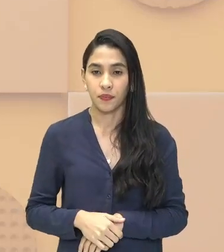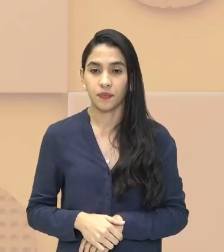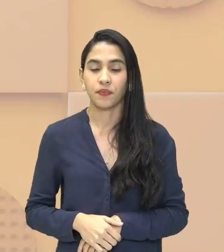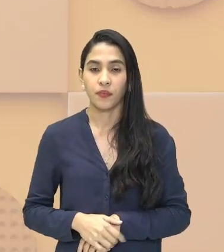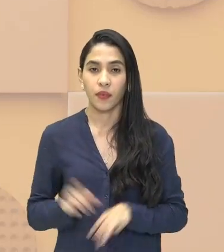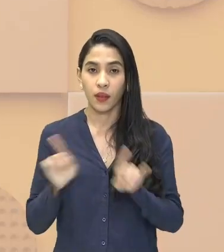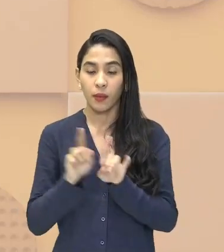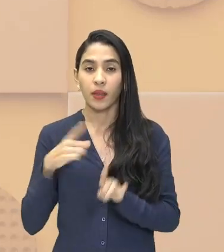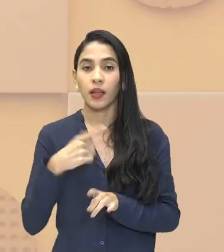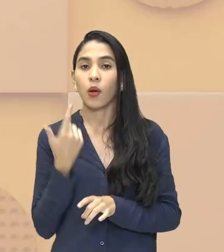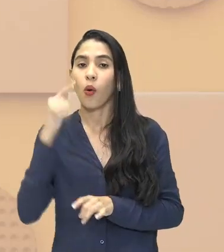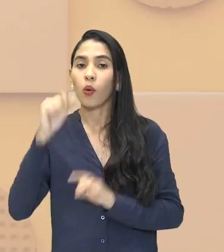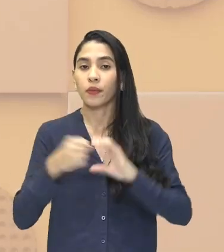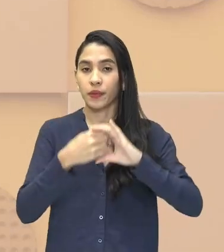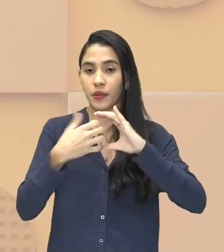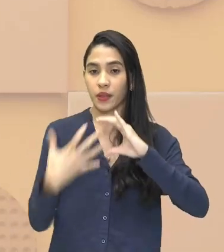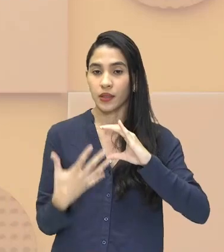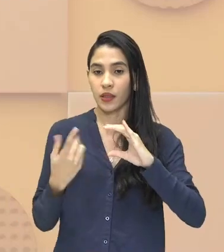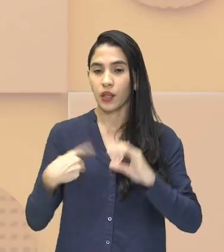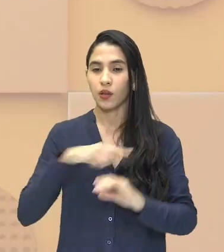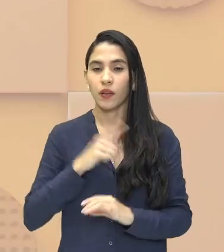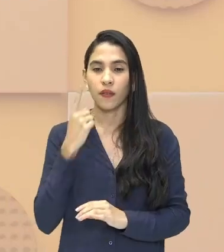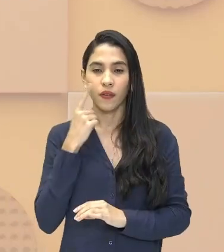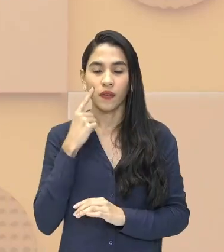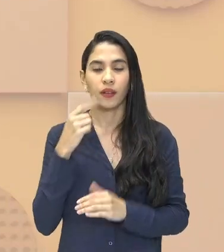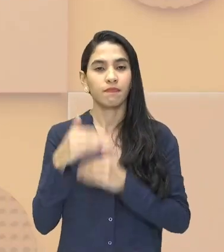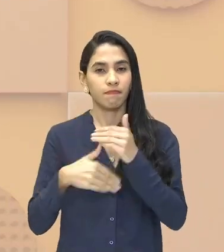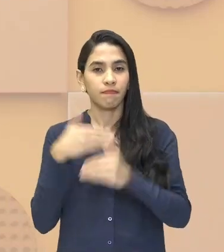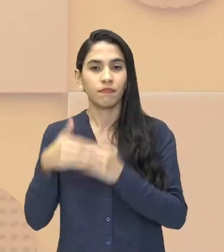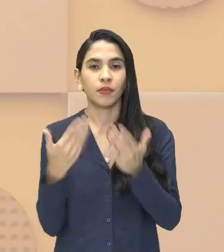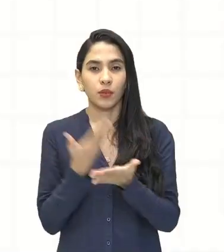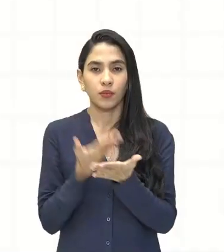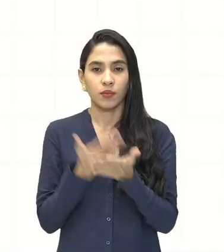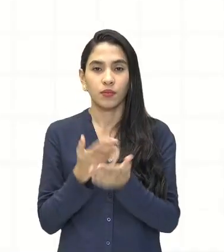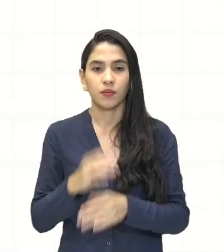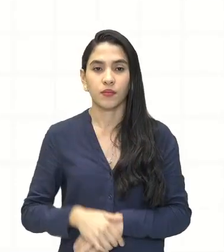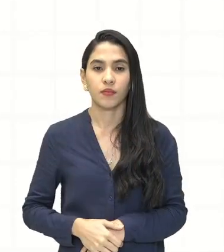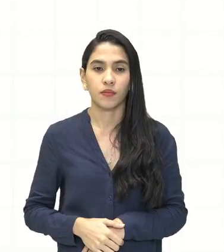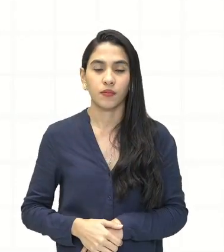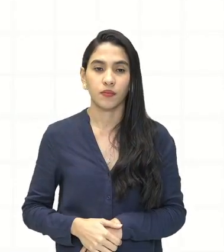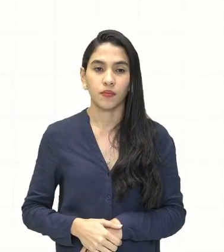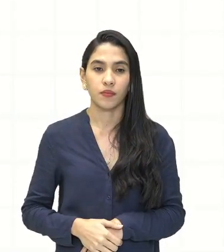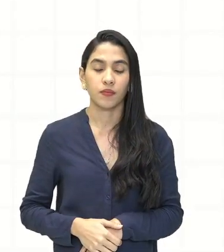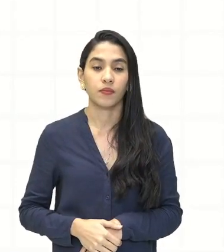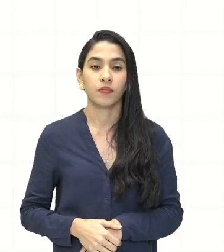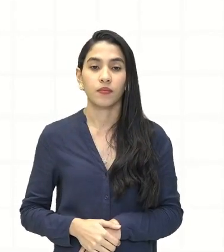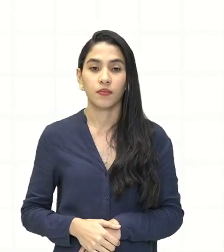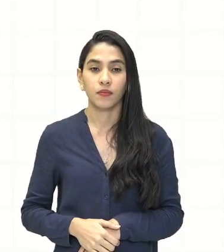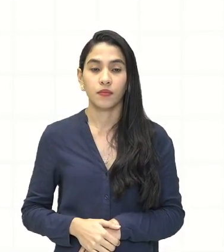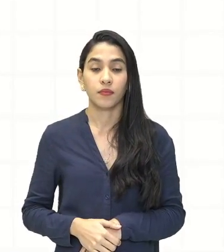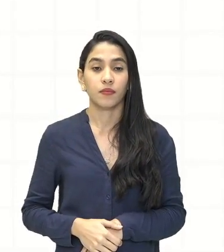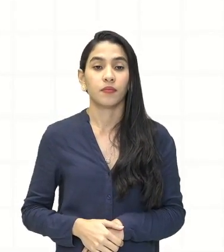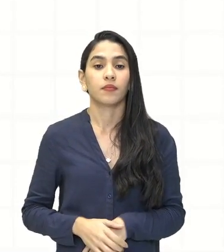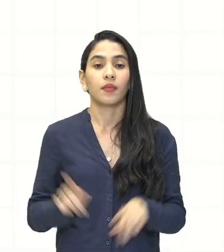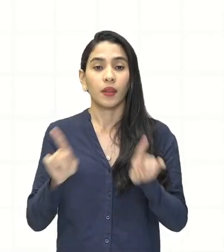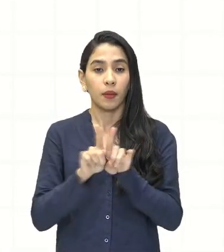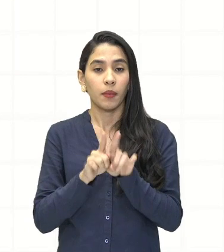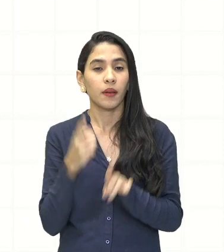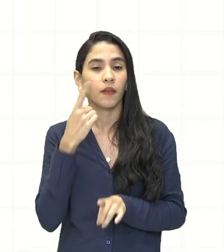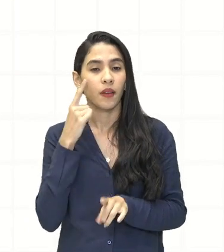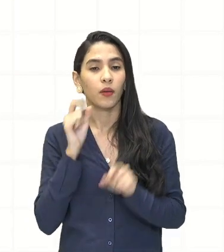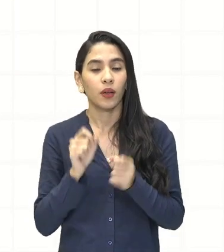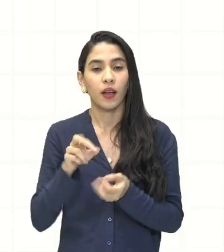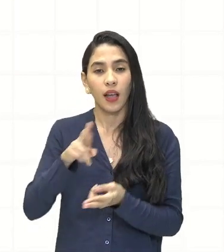outras características que nós vamos observar no decorrer da aula. Continuando, vamos observar as